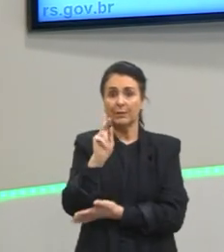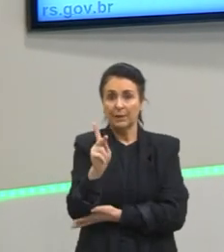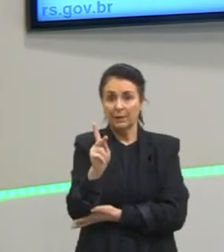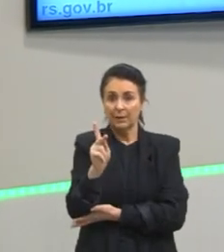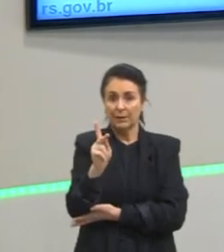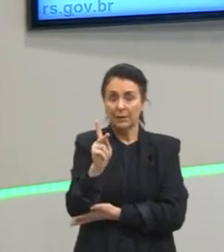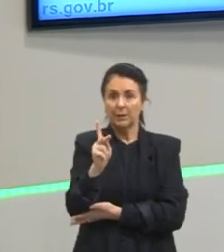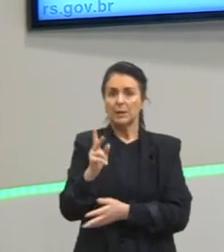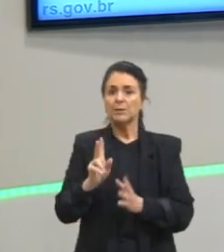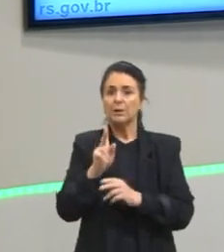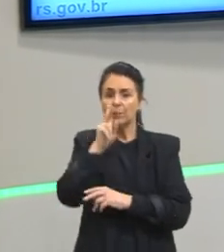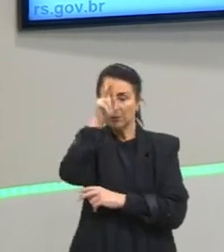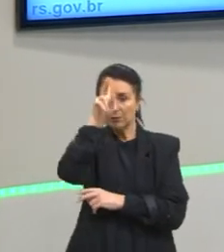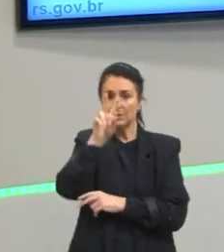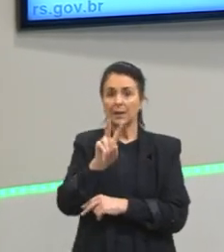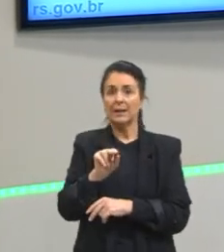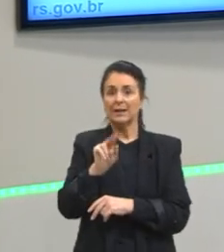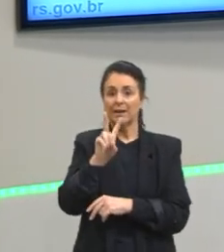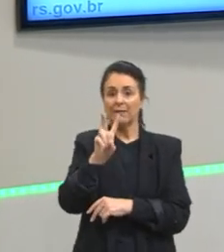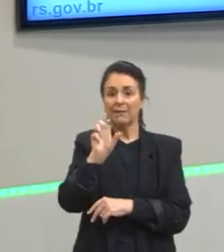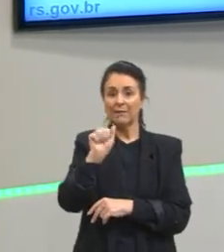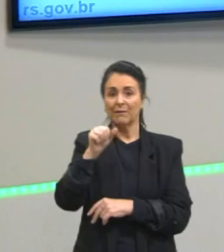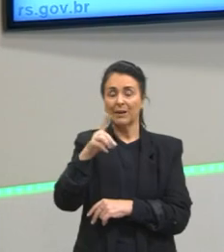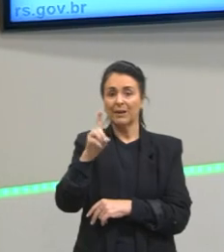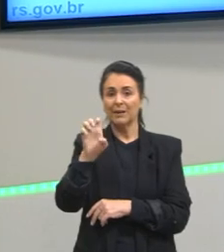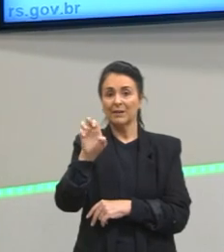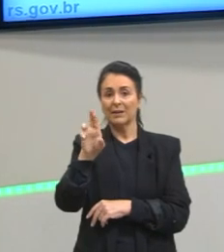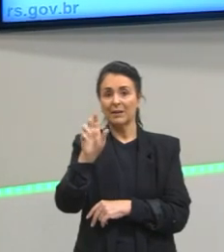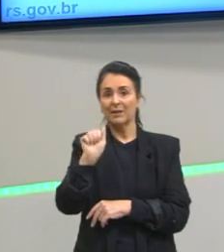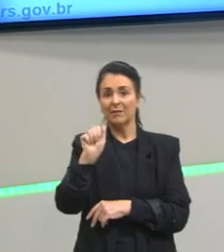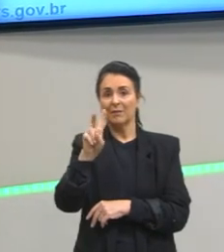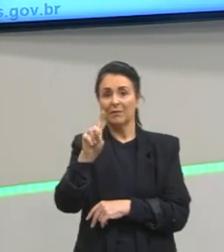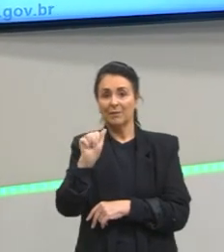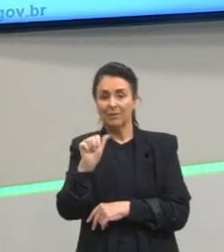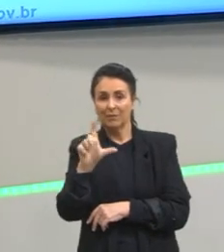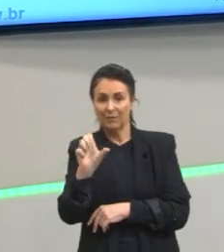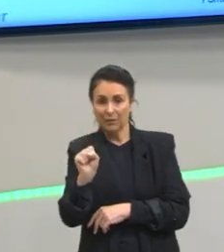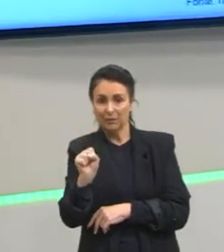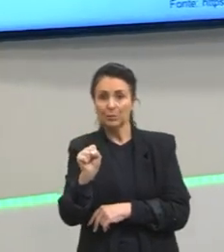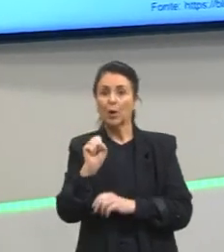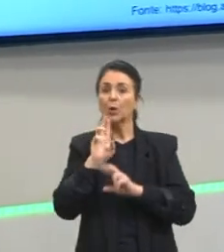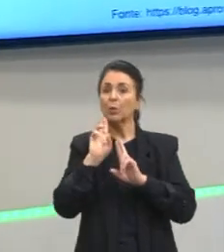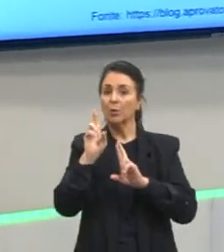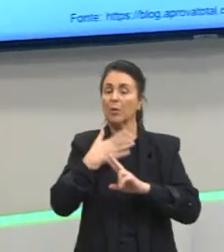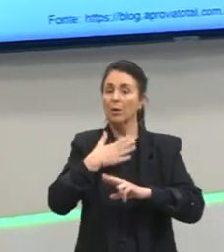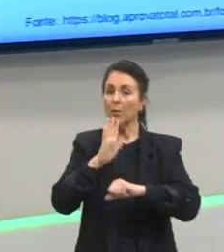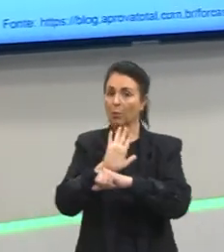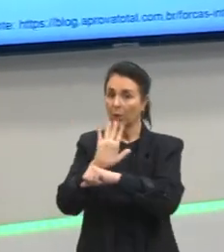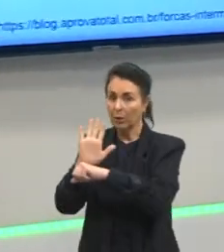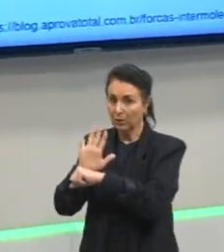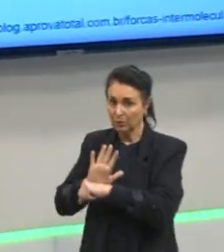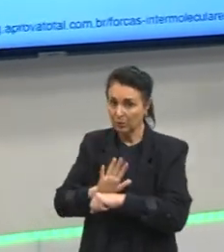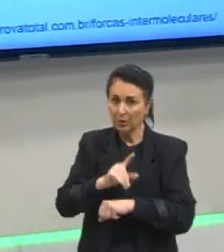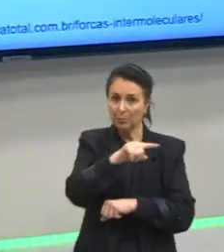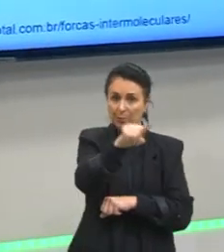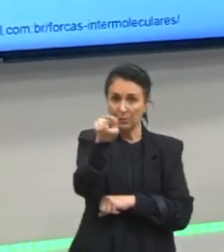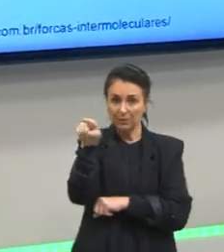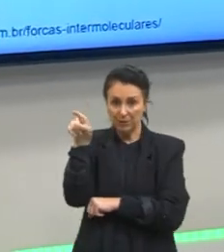Tudo isso são as forças de Van der Waals. Eu espero que eu tenha auxiliado vocês de alguma forma a entender melhor essas forças